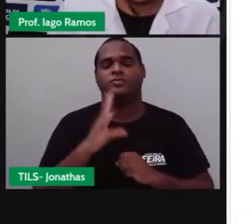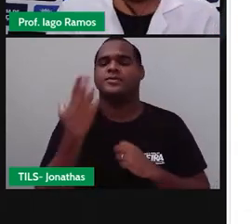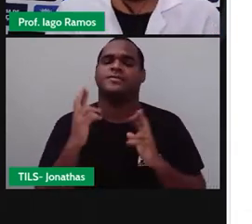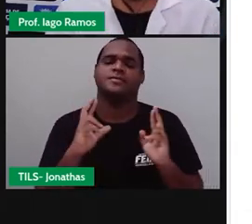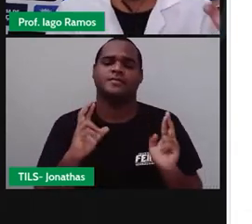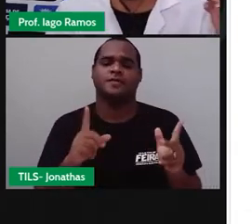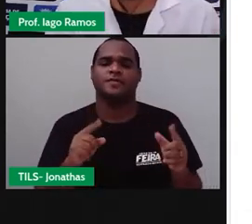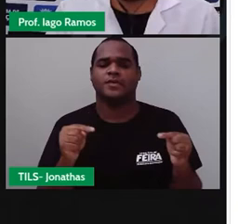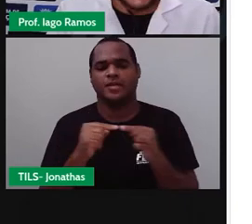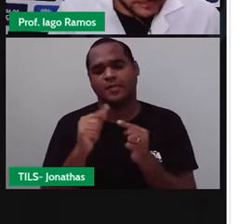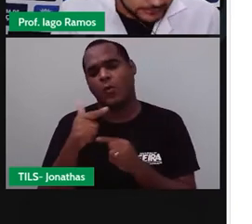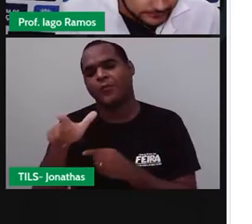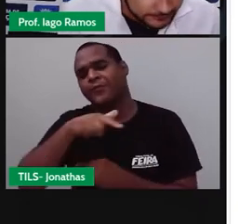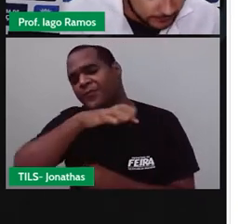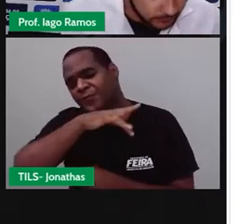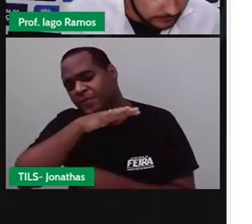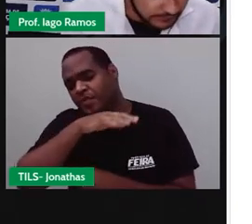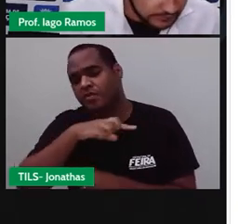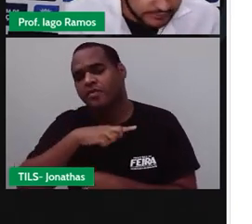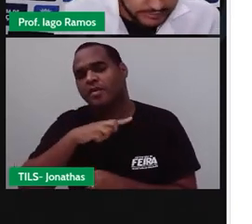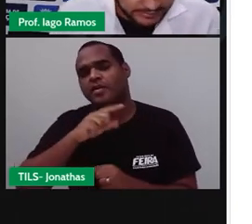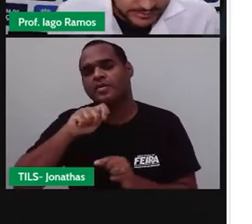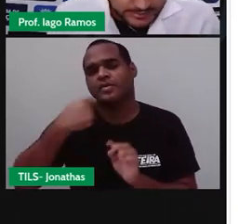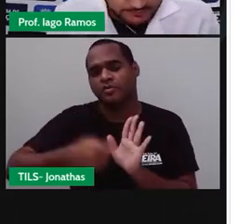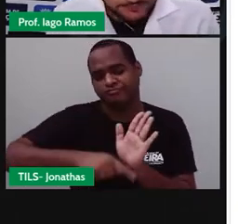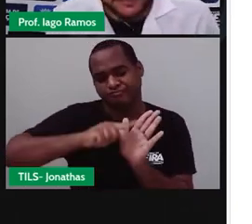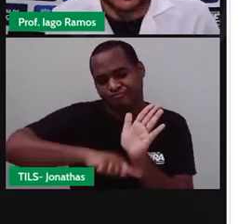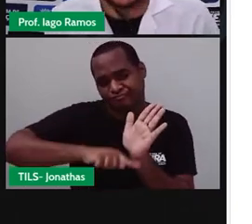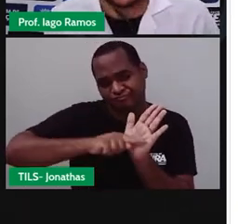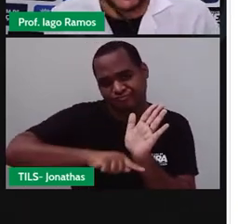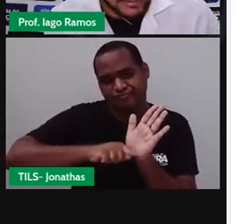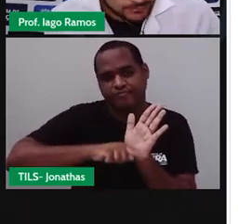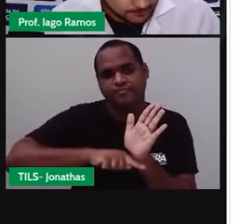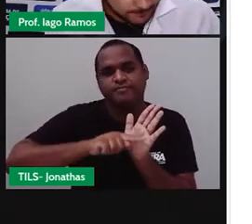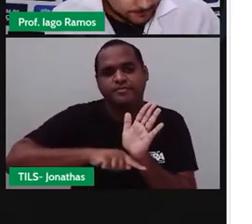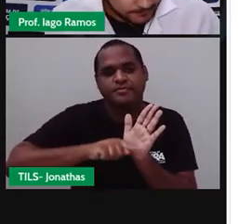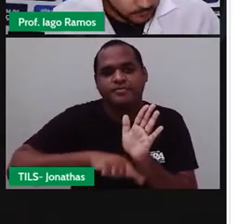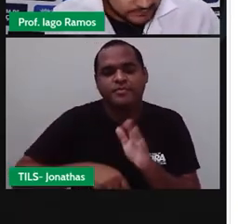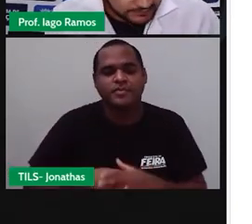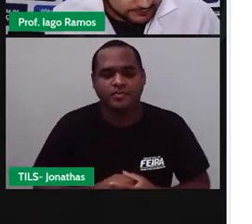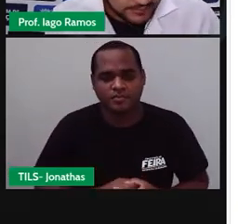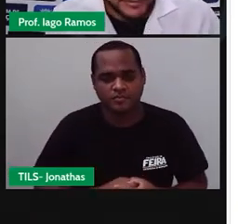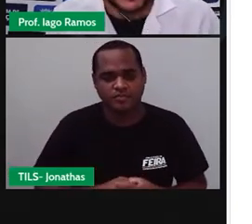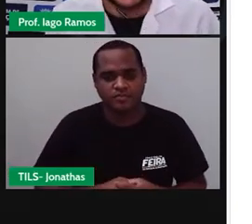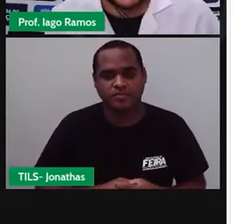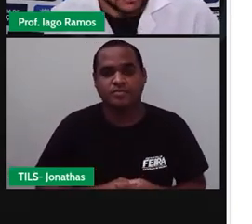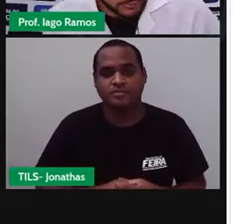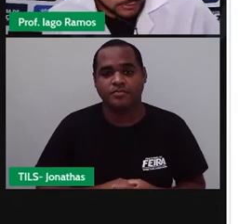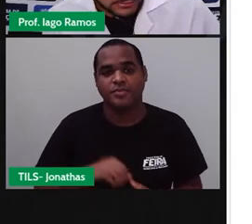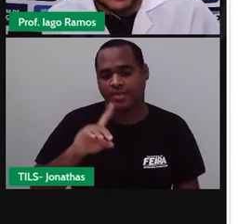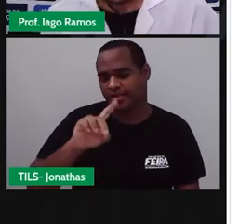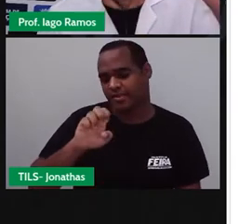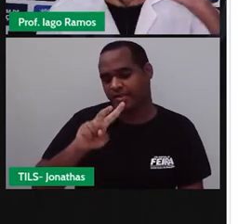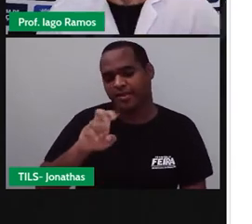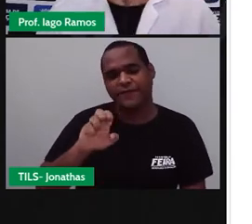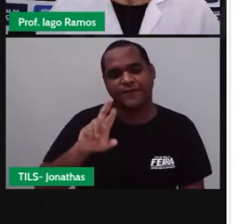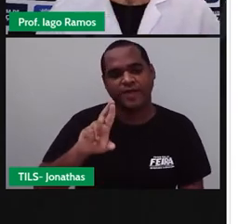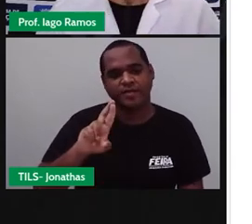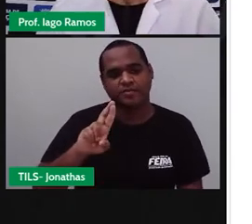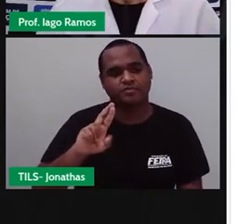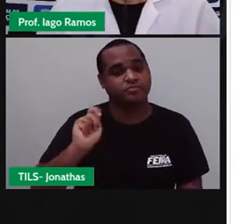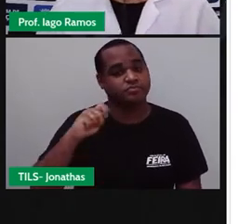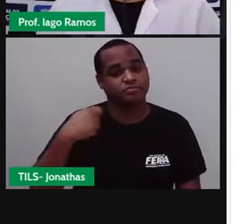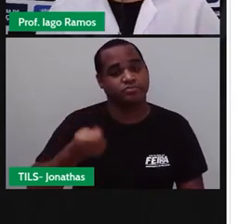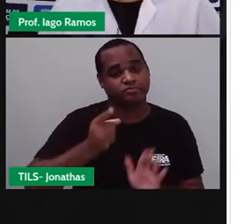situação mais ruim, que é quando a gente deve, né? O dever, ó, deve.